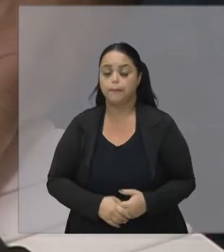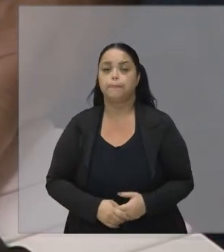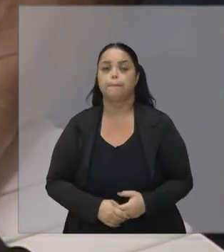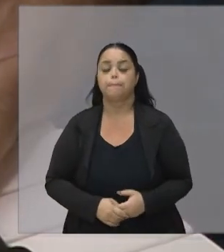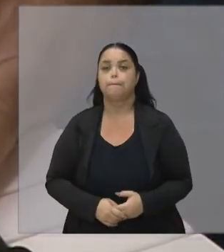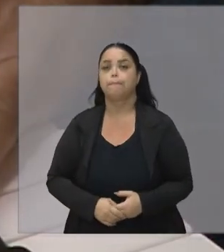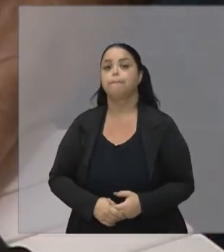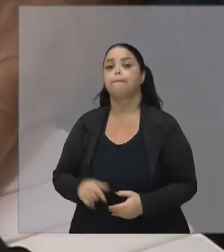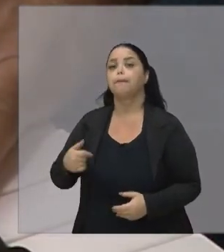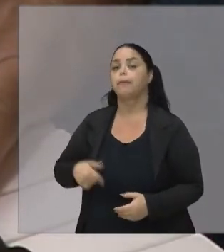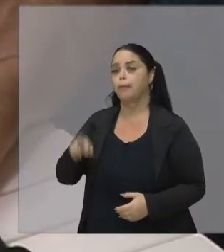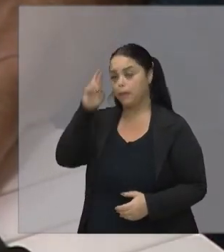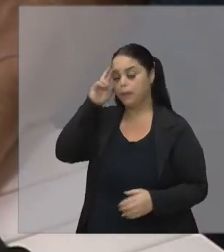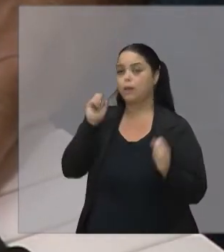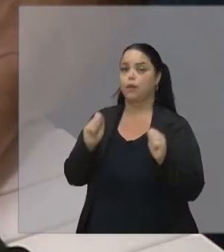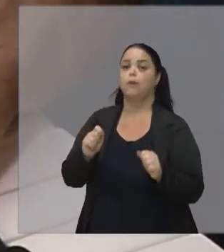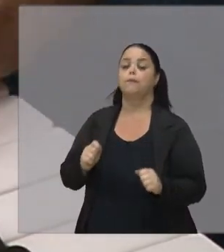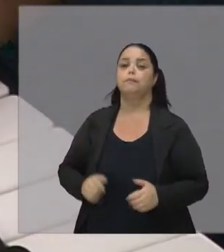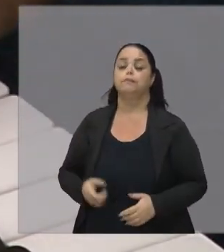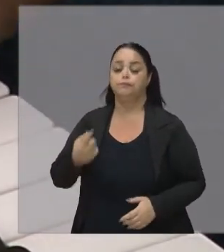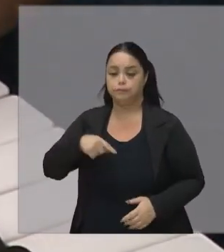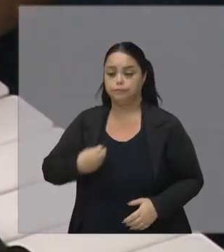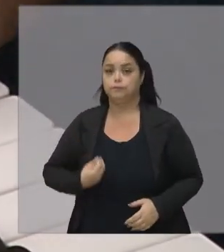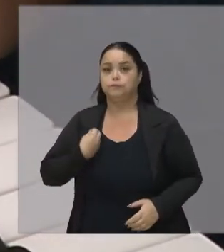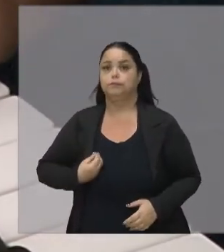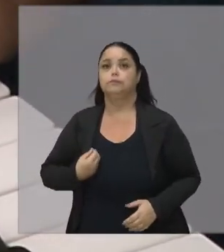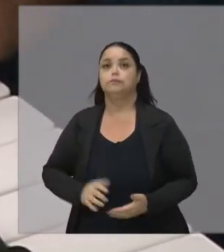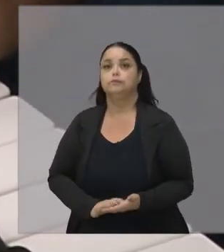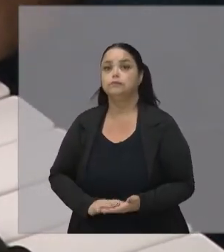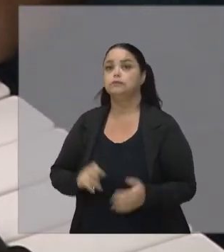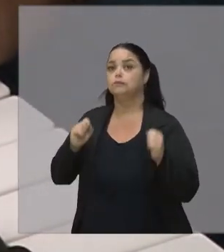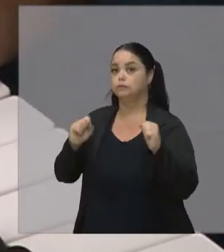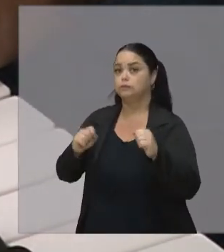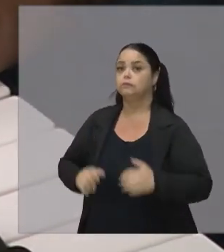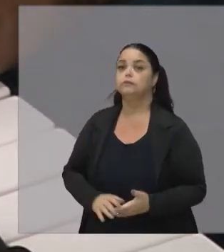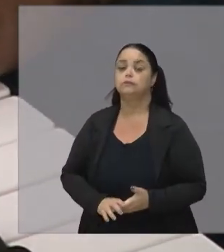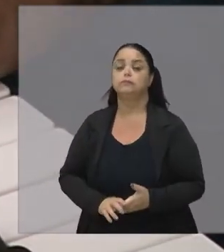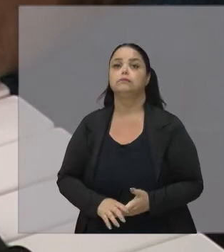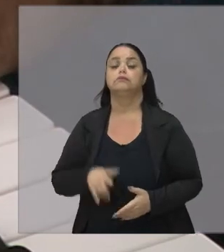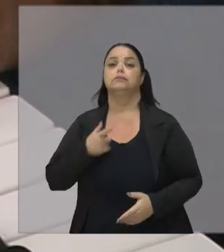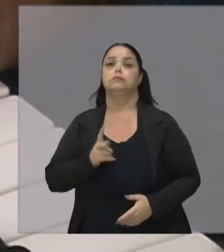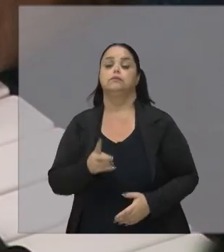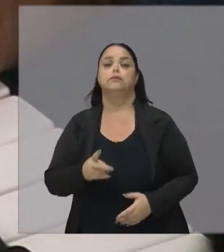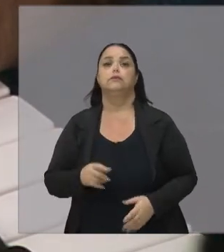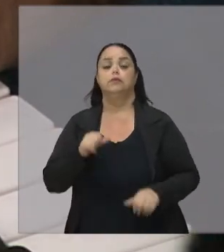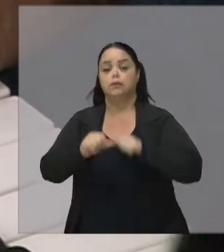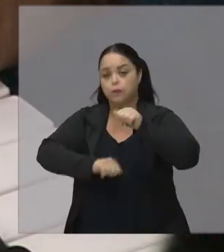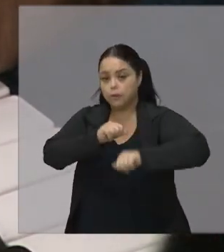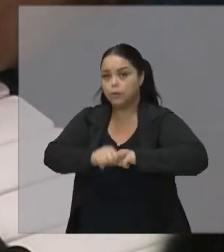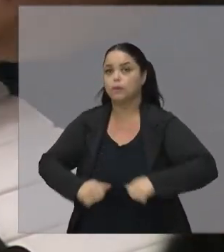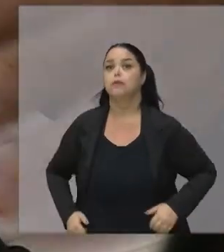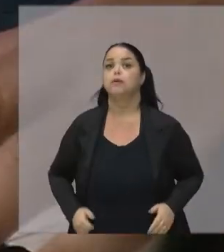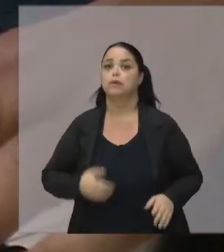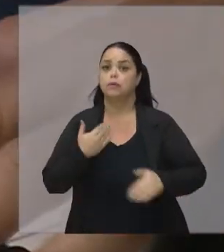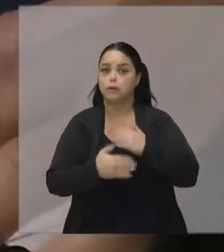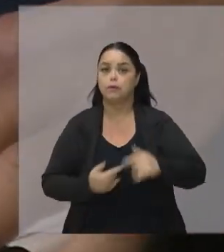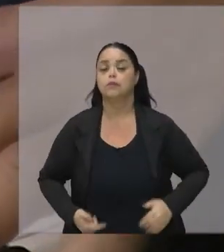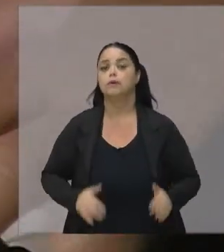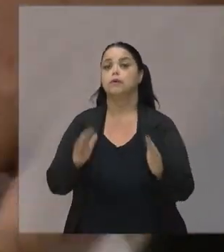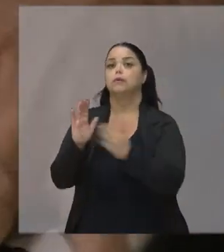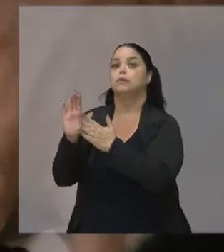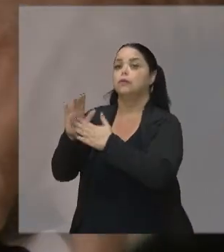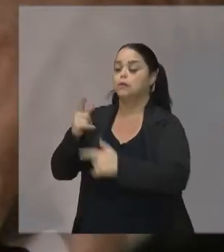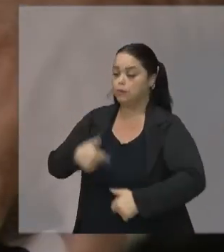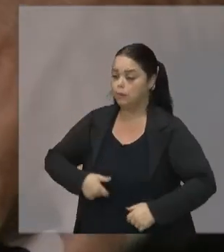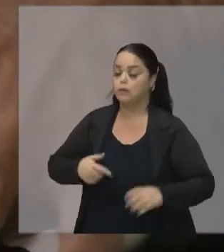Em razão daquilo que o Senhor pode produzir em nós. Em razão daquilo que o Senhor pode produzir e tem produzido através de nós também. Te louvamos por esta